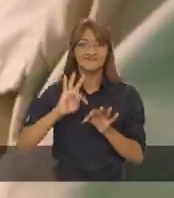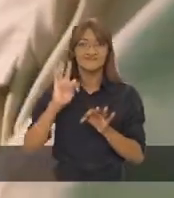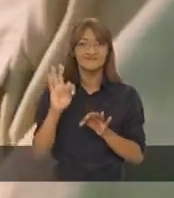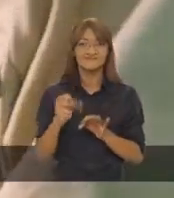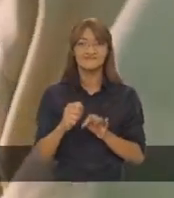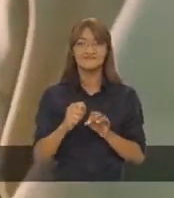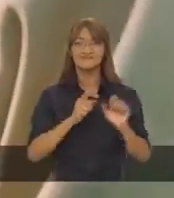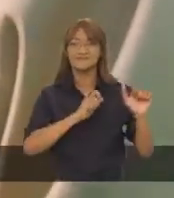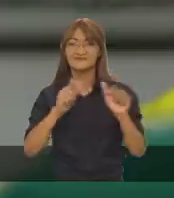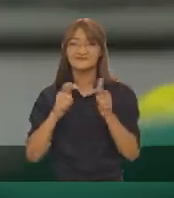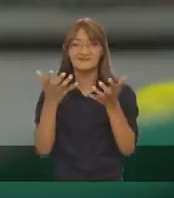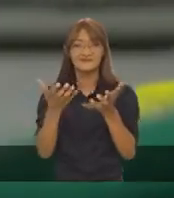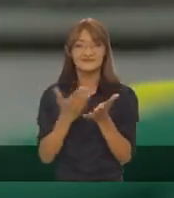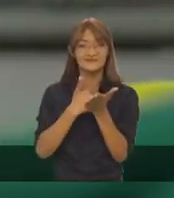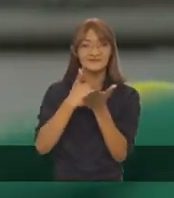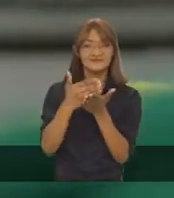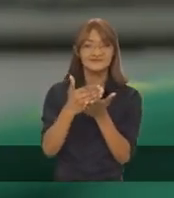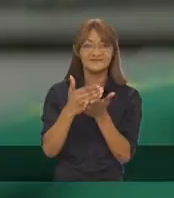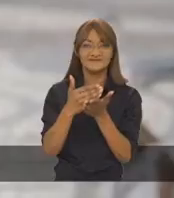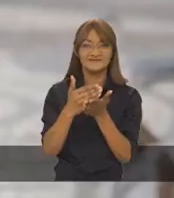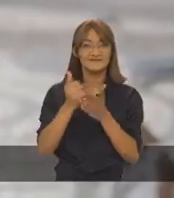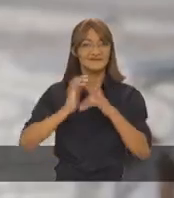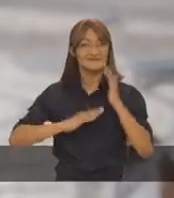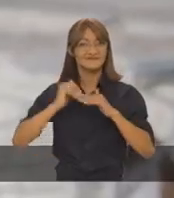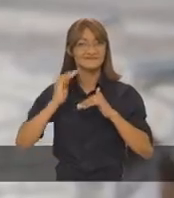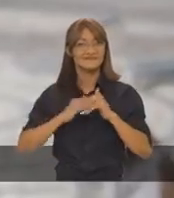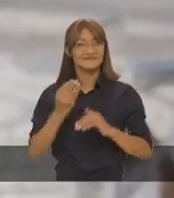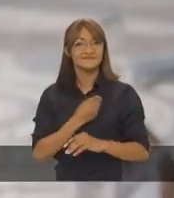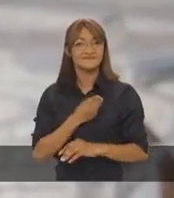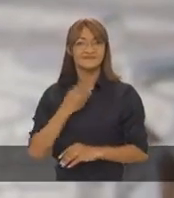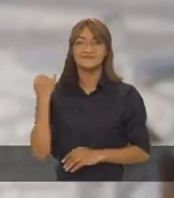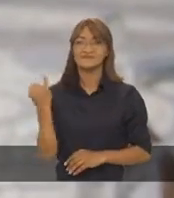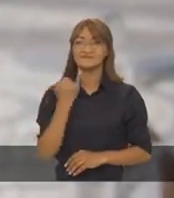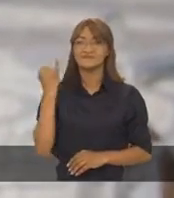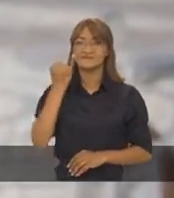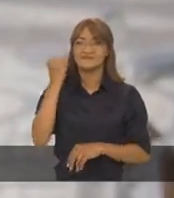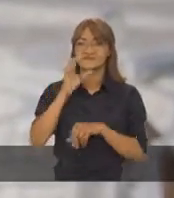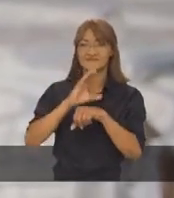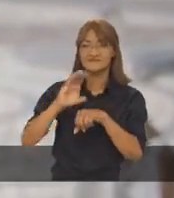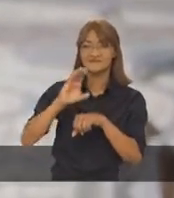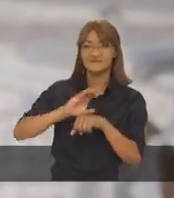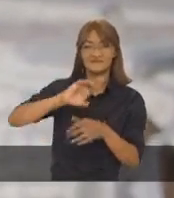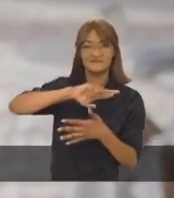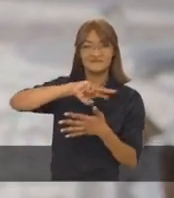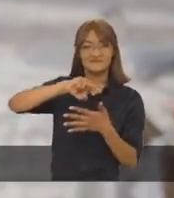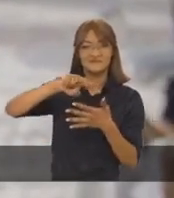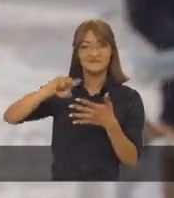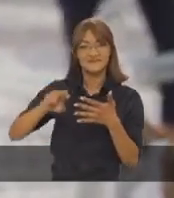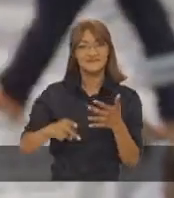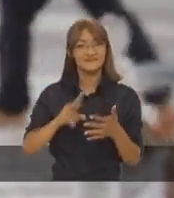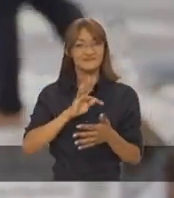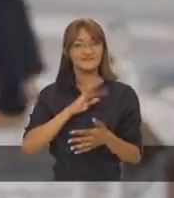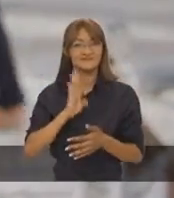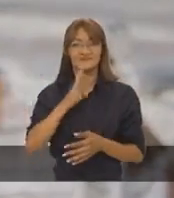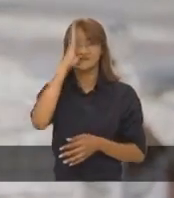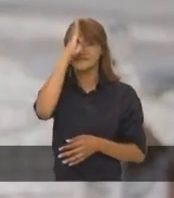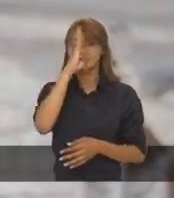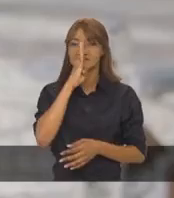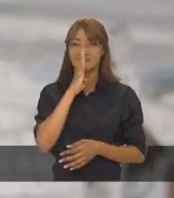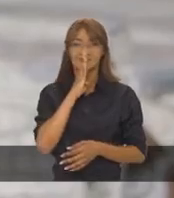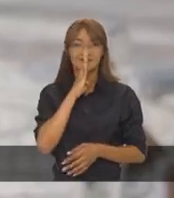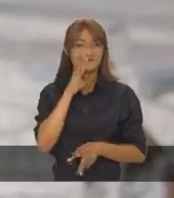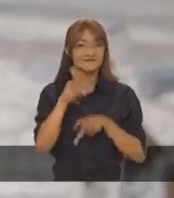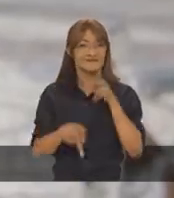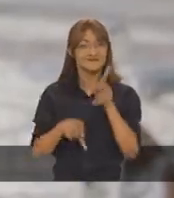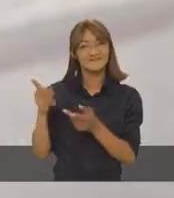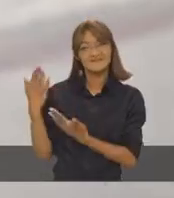informais que querem começar seus negócios. Seria importante curso profissionalizante, curso técnico, gratuito para a